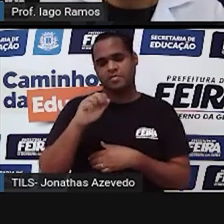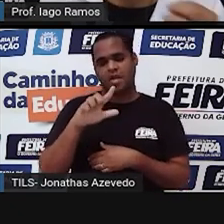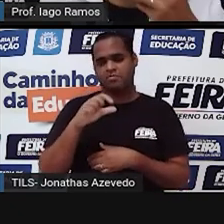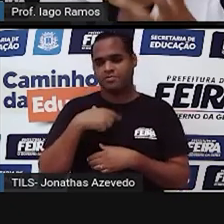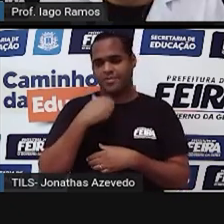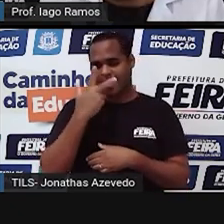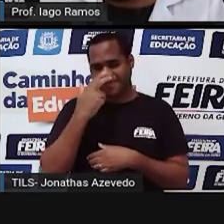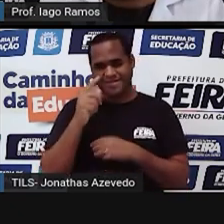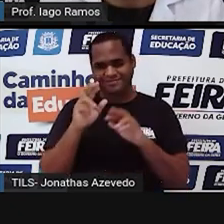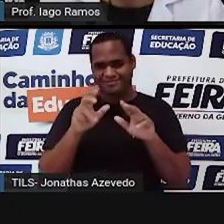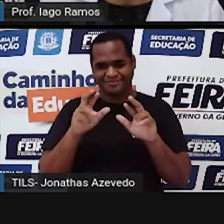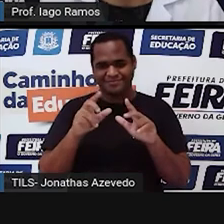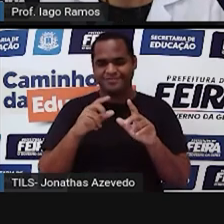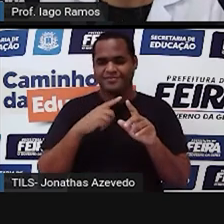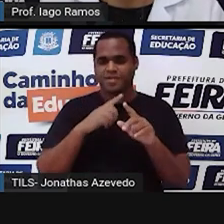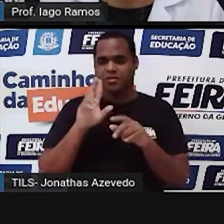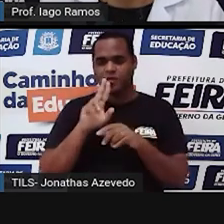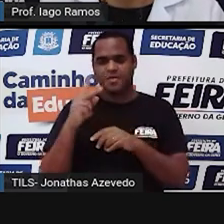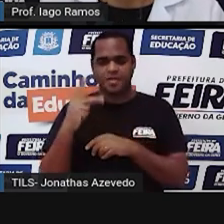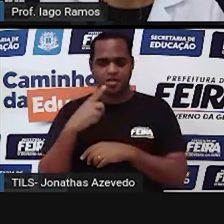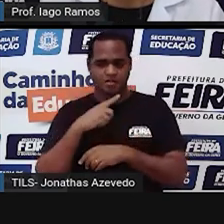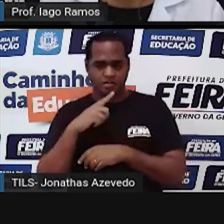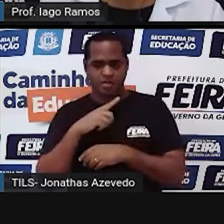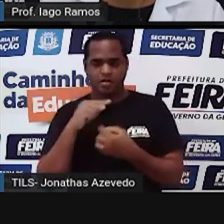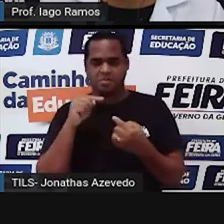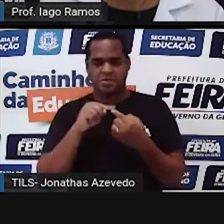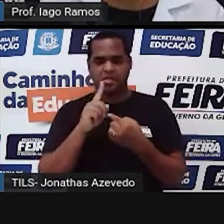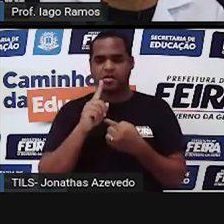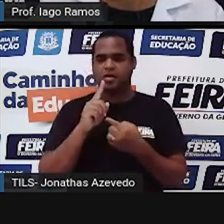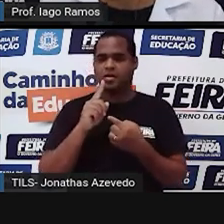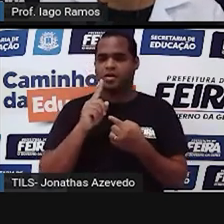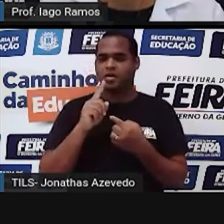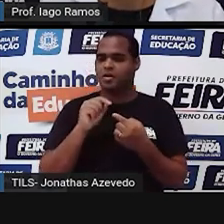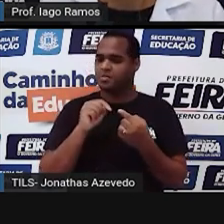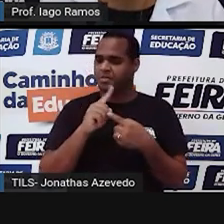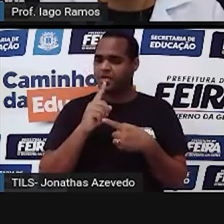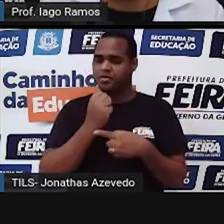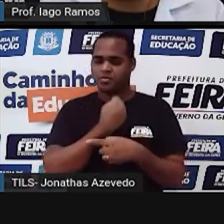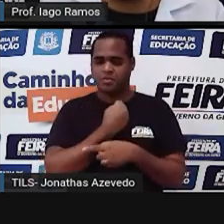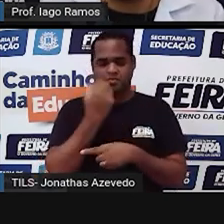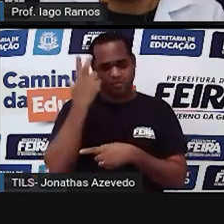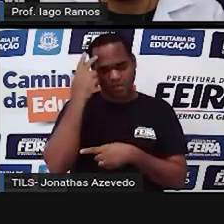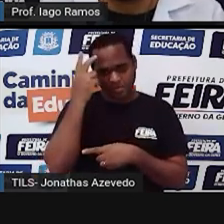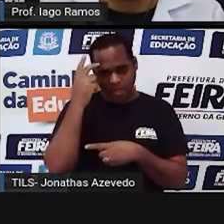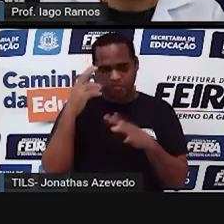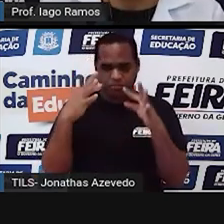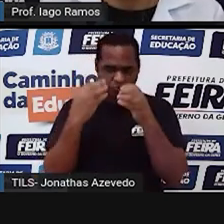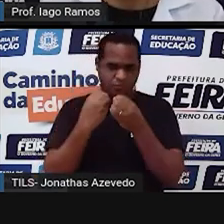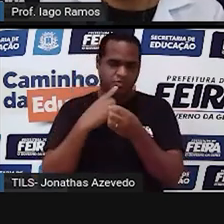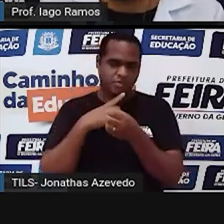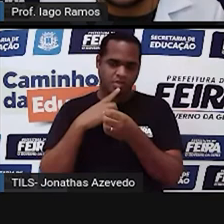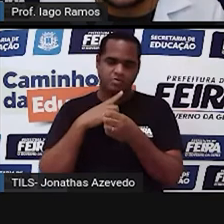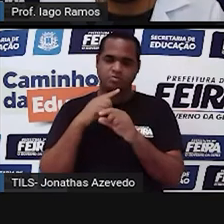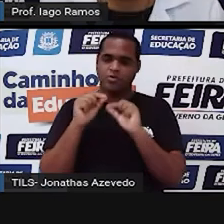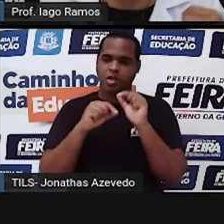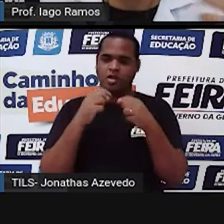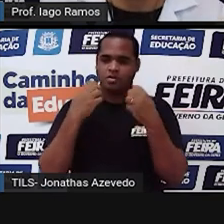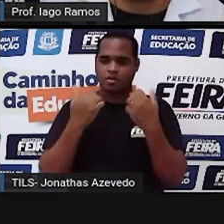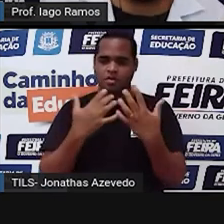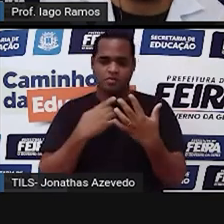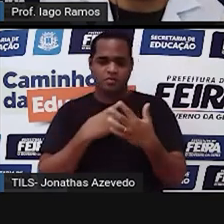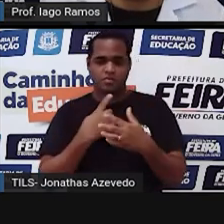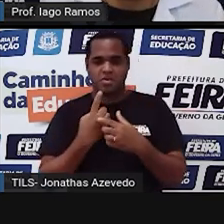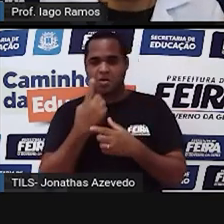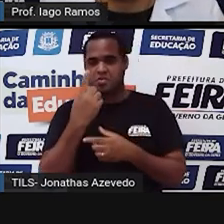os nomes não funciona como nos números naturais como na parte inteira. Não tem unidade não tem